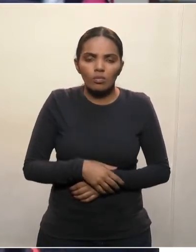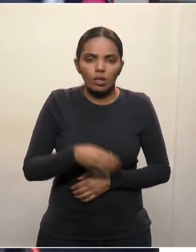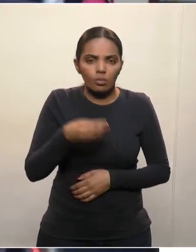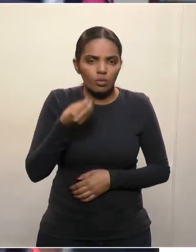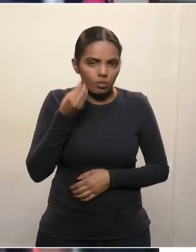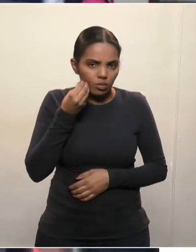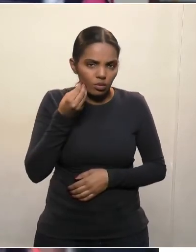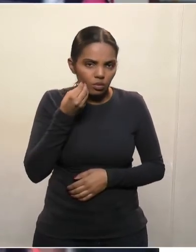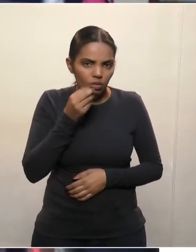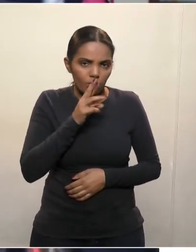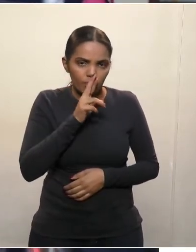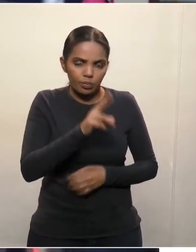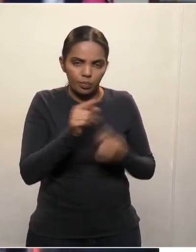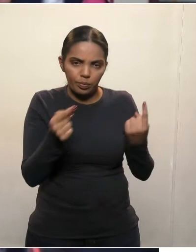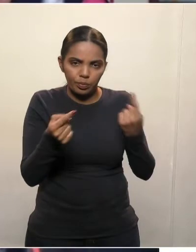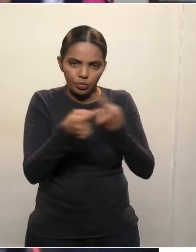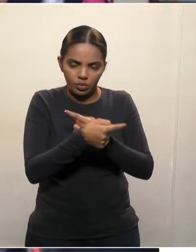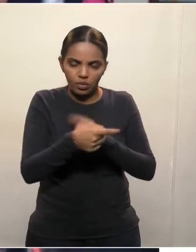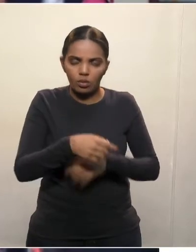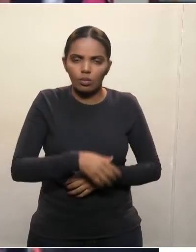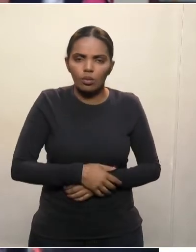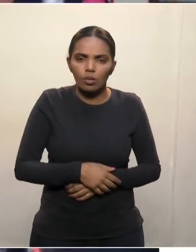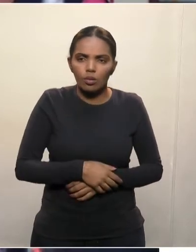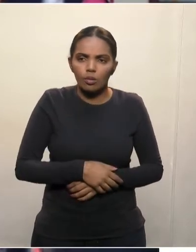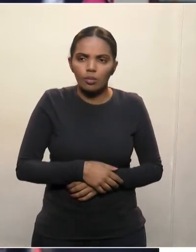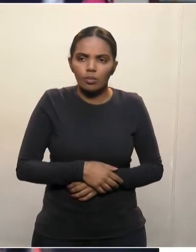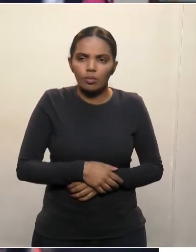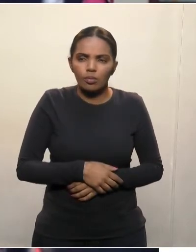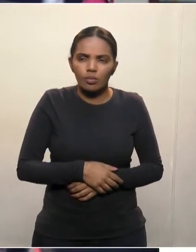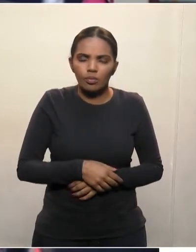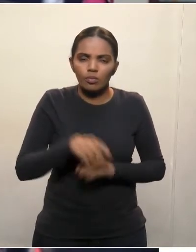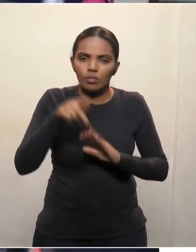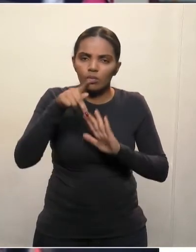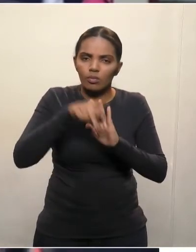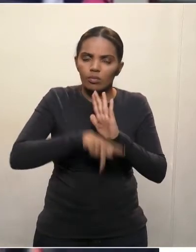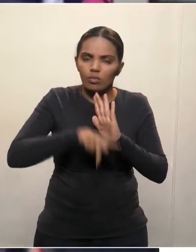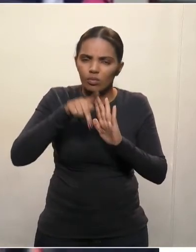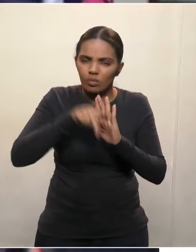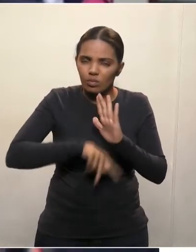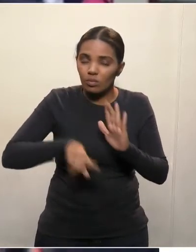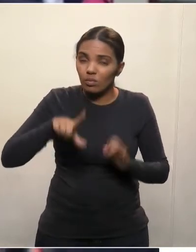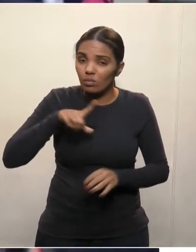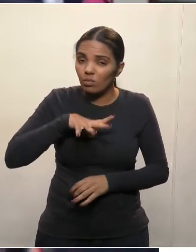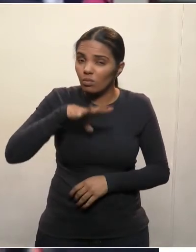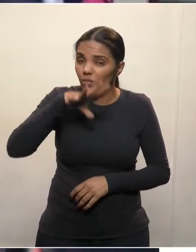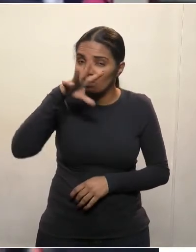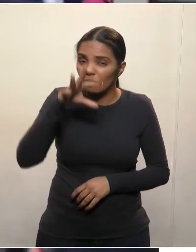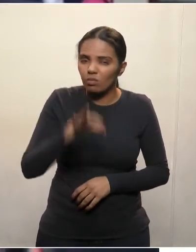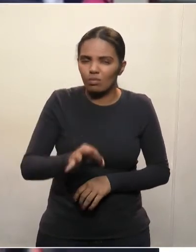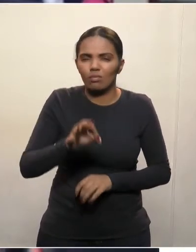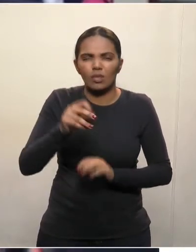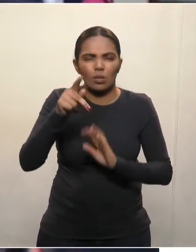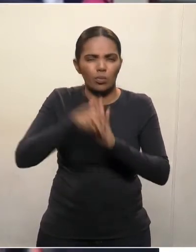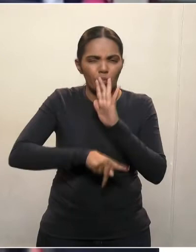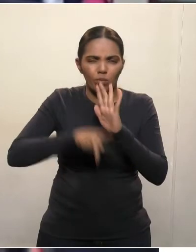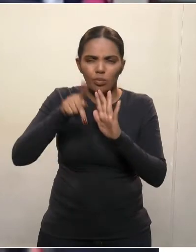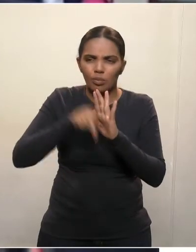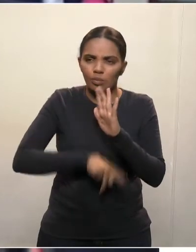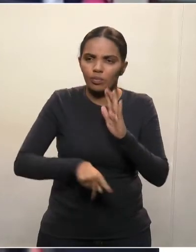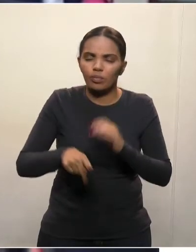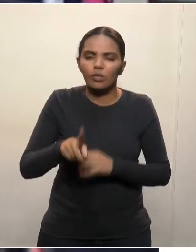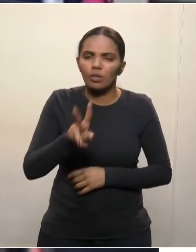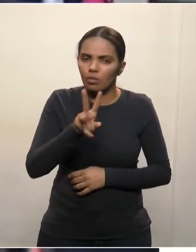em relação ao projeto comida boa. Vocês podem ter a certeza escolher para o investimento para a sociedade possível,